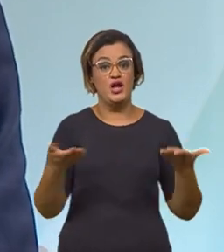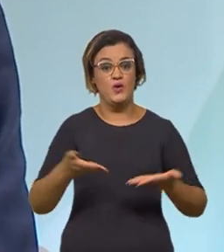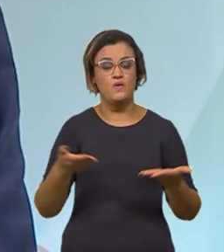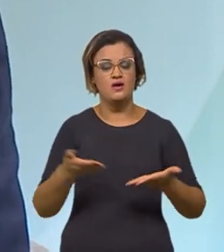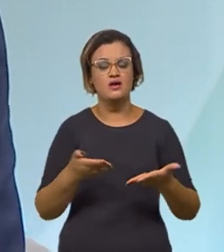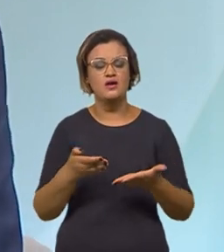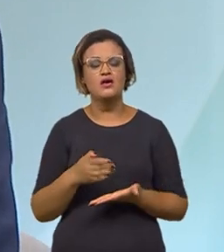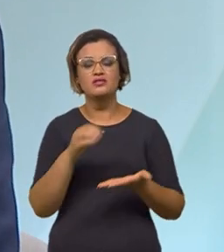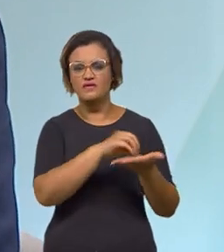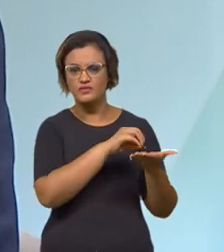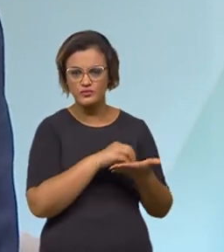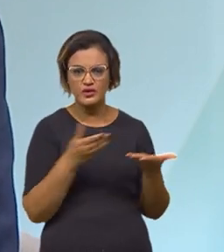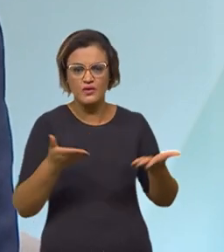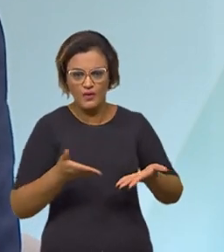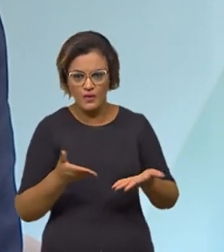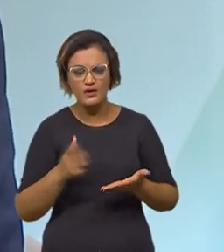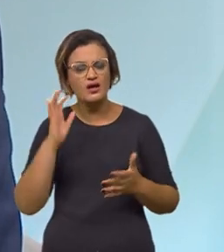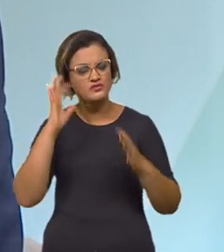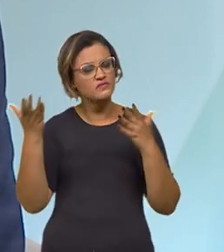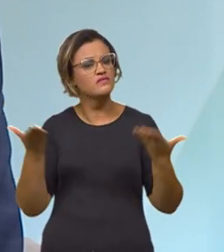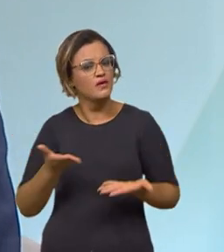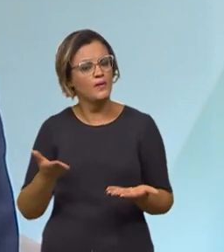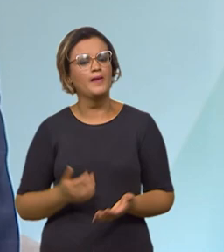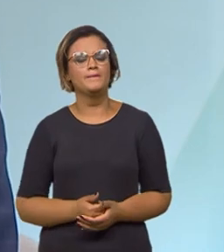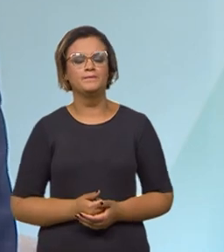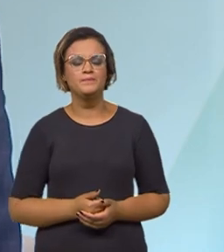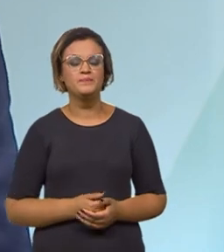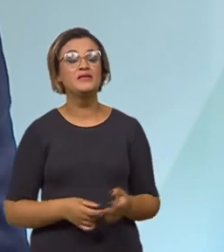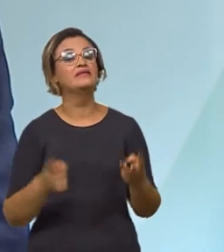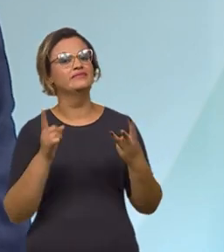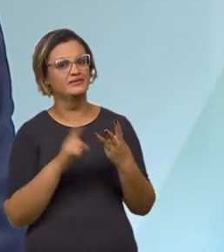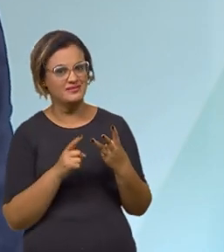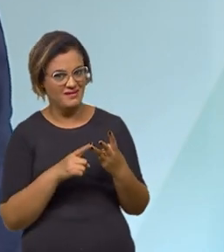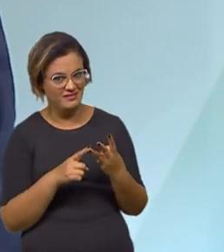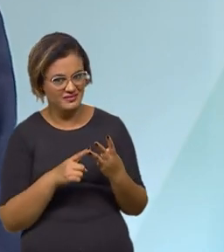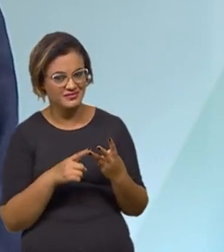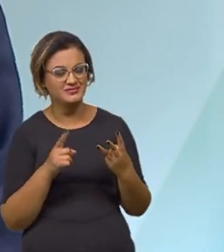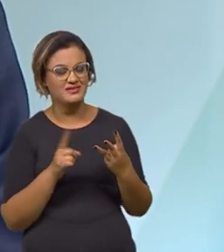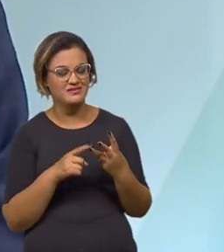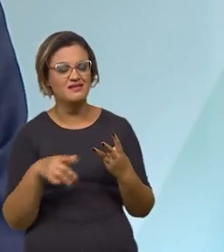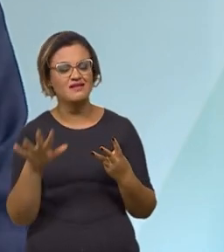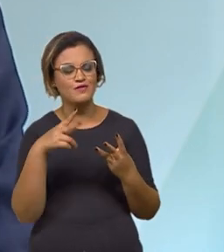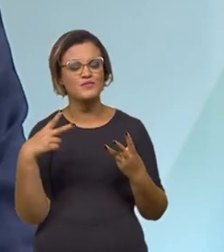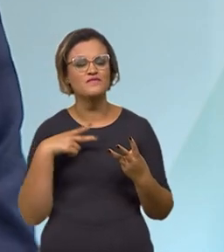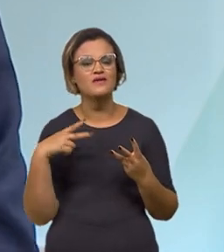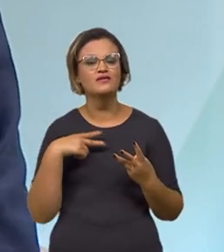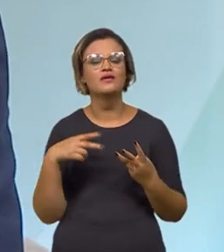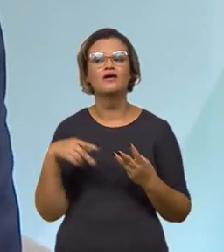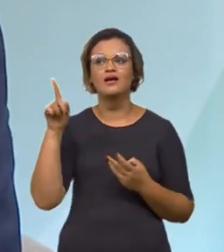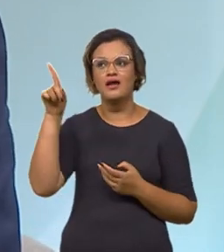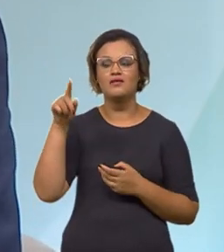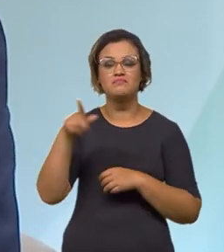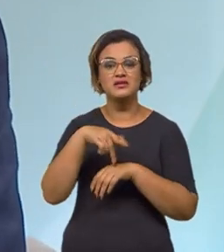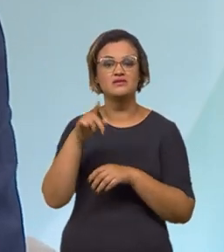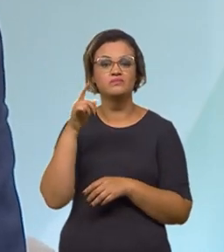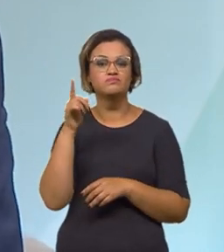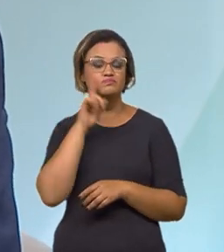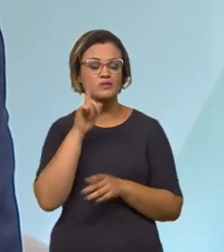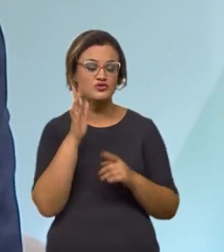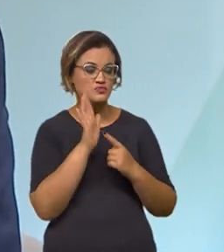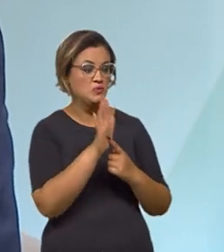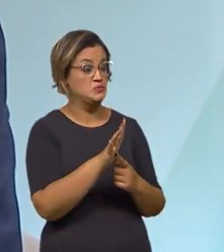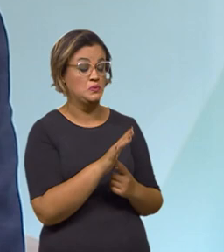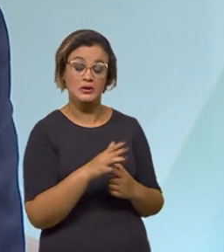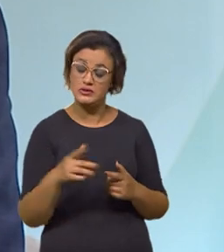esgargados que são a chegada aos portos no Brasil. Bom, terceira perna, aí onde o setor privado nos Estados Unidos ficou realmente muito